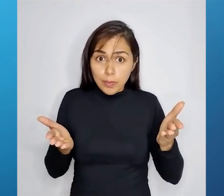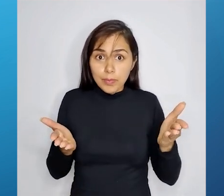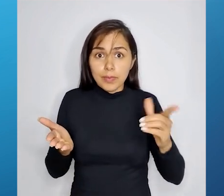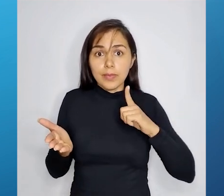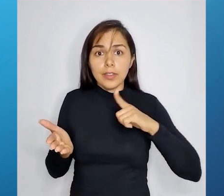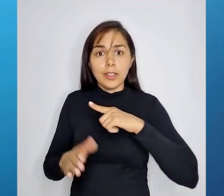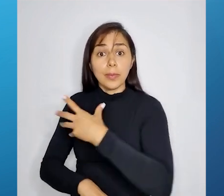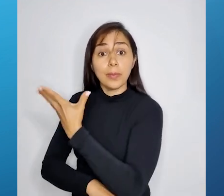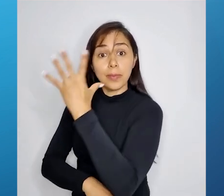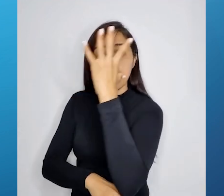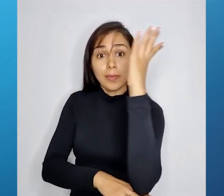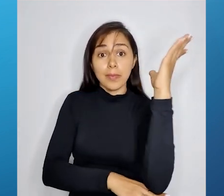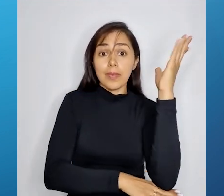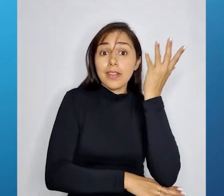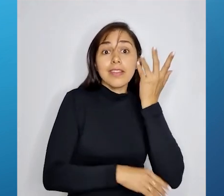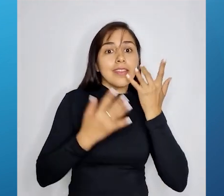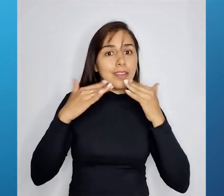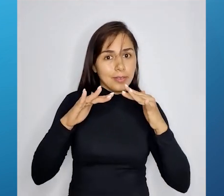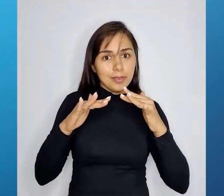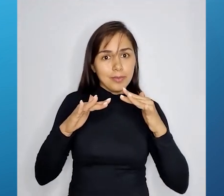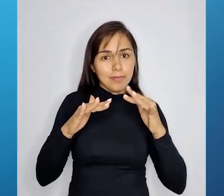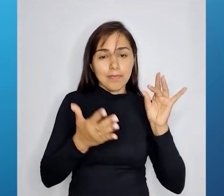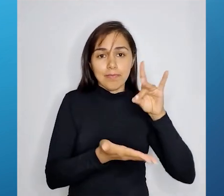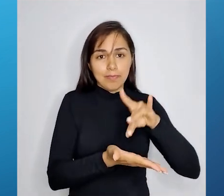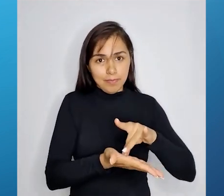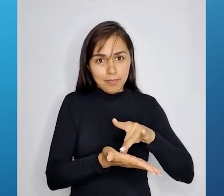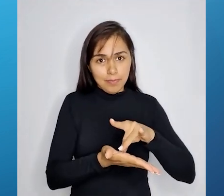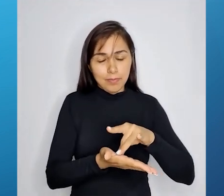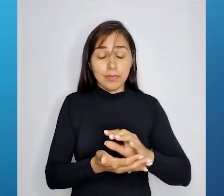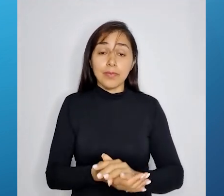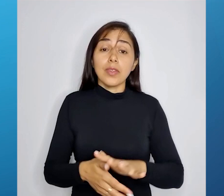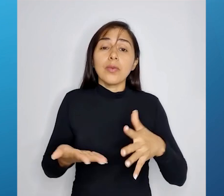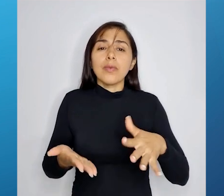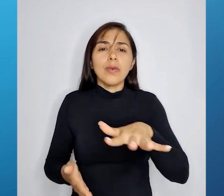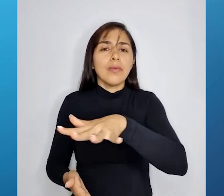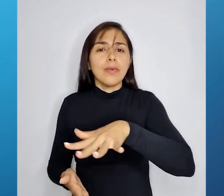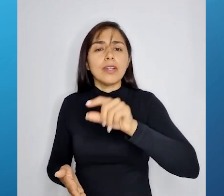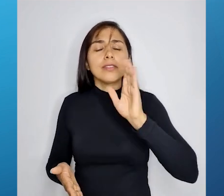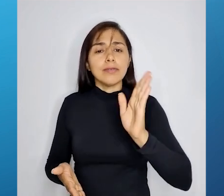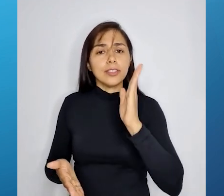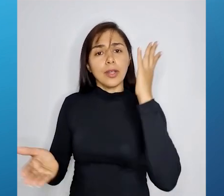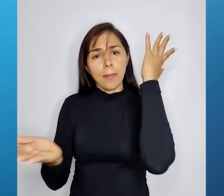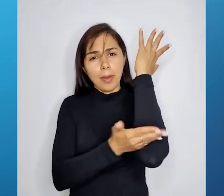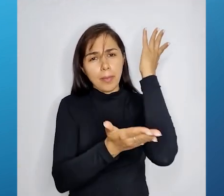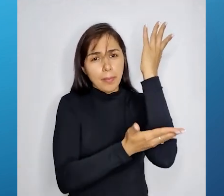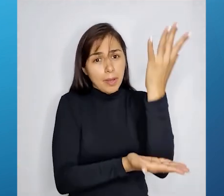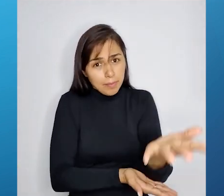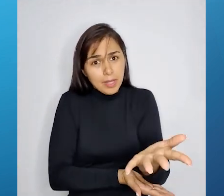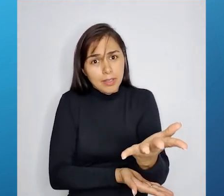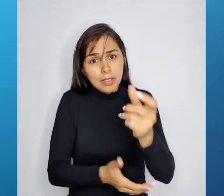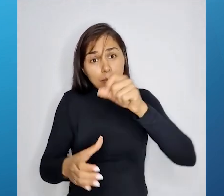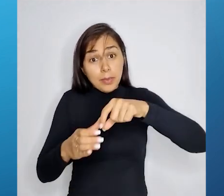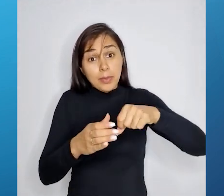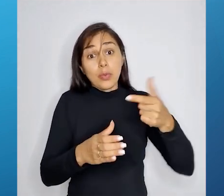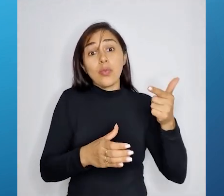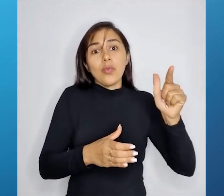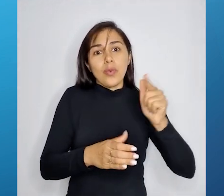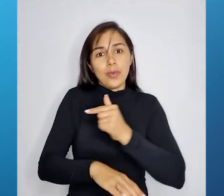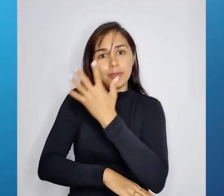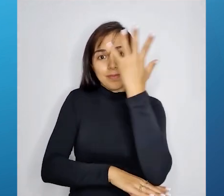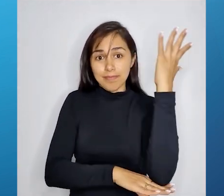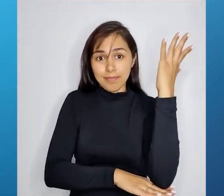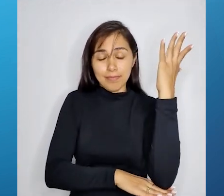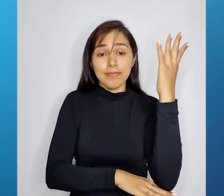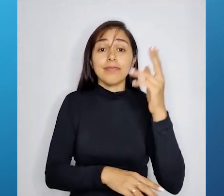derrubada pelas atividades? Qual é a parte que ainda está com características de vegetação nativa? Então, é